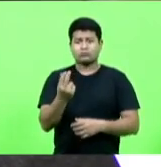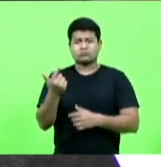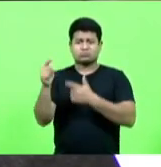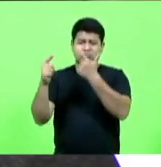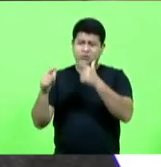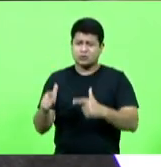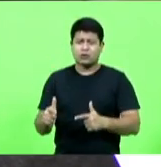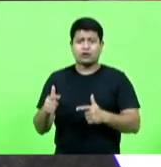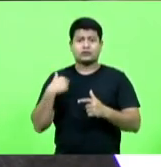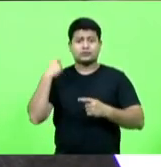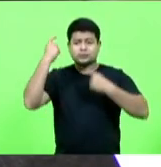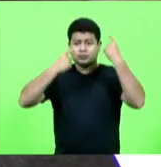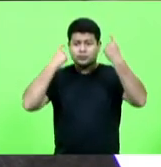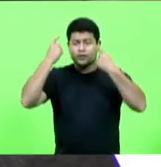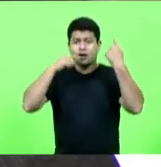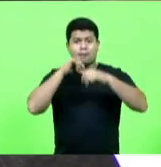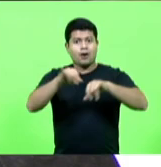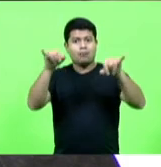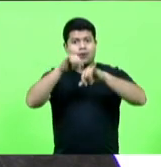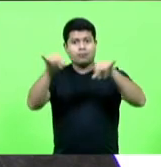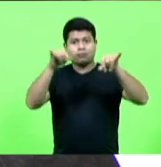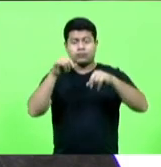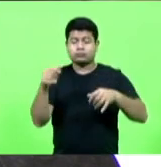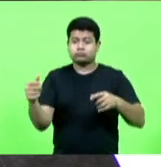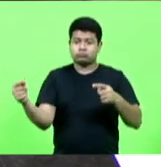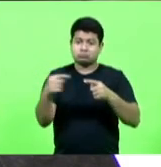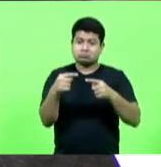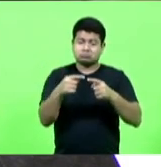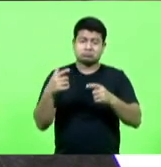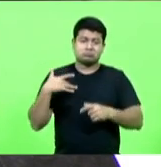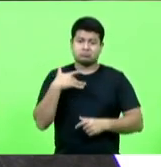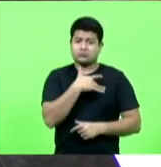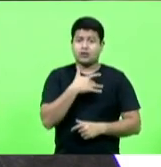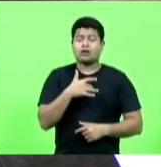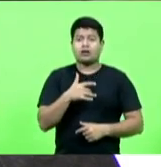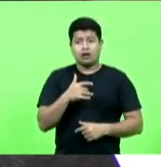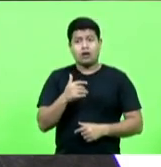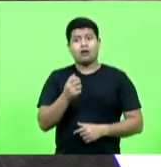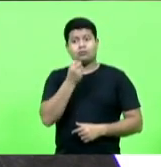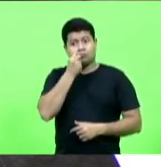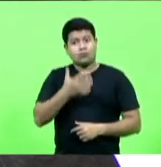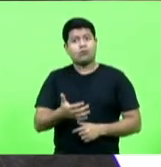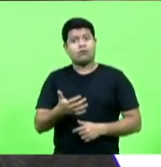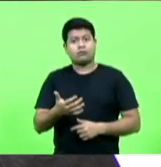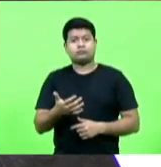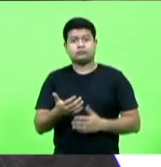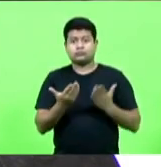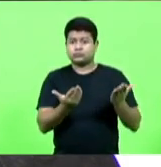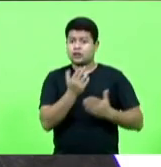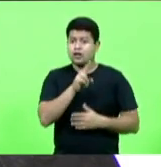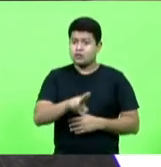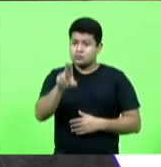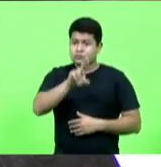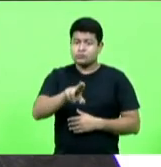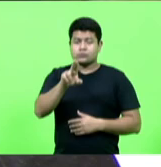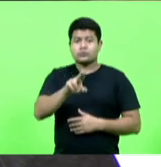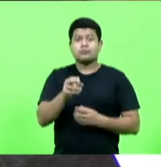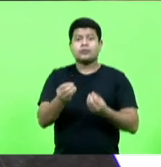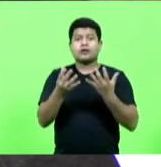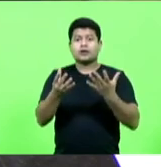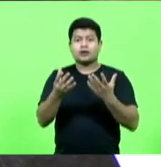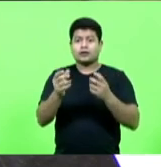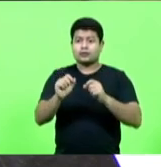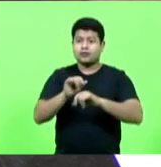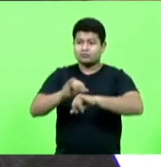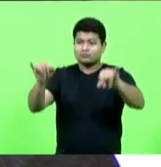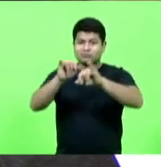preocupação recorrente ali à saúde. Enfim, isso é muito útil, porque é uma forma do governo do Estado avisar a população